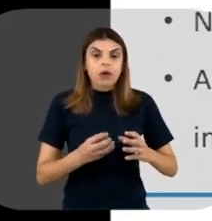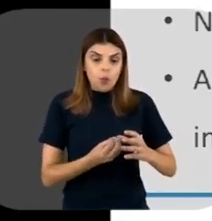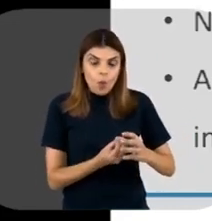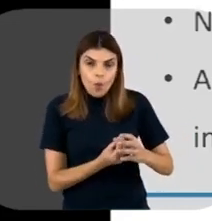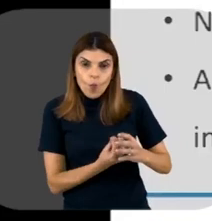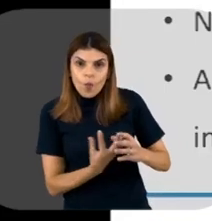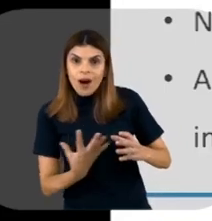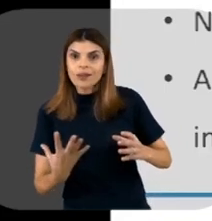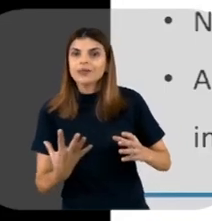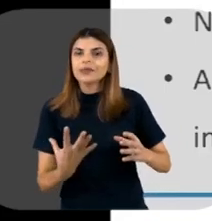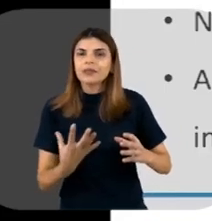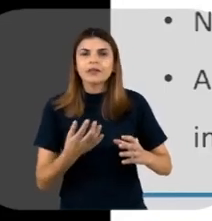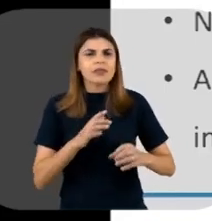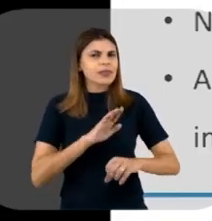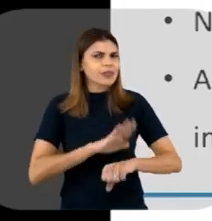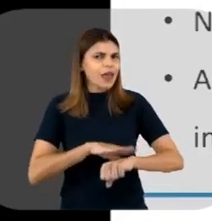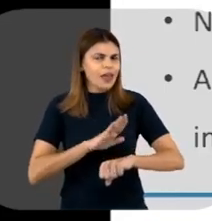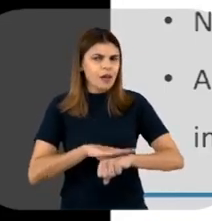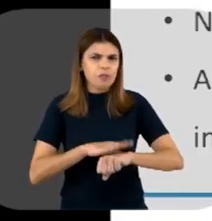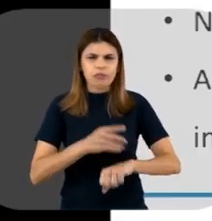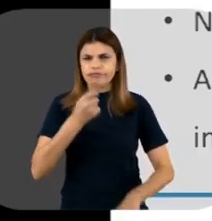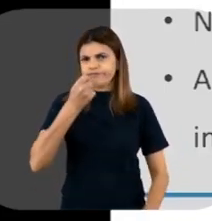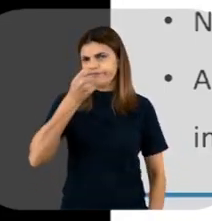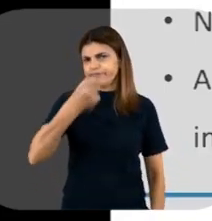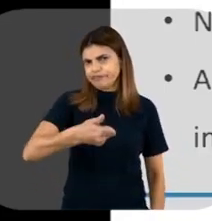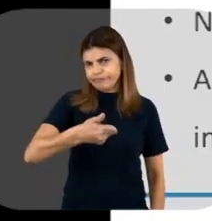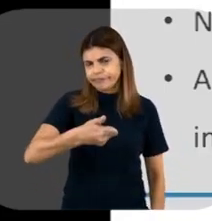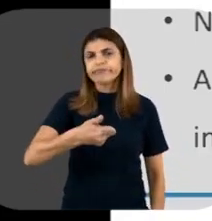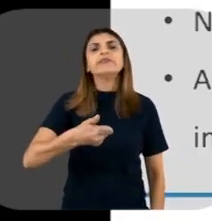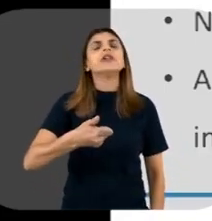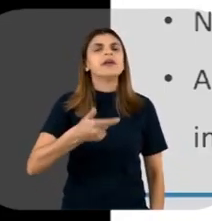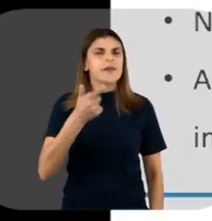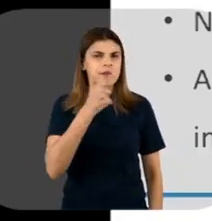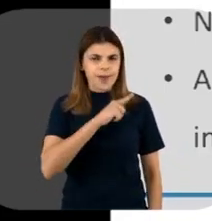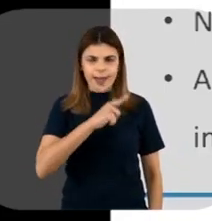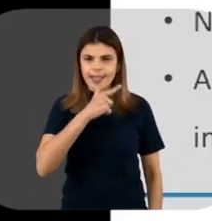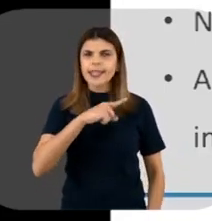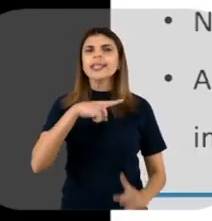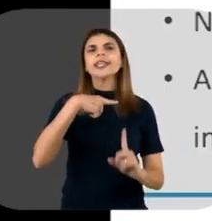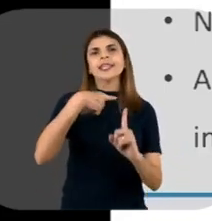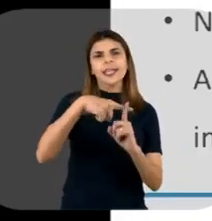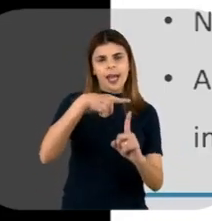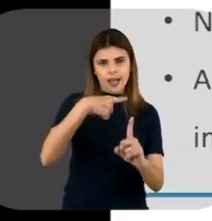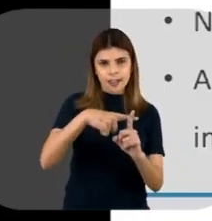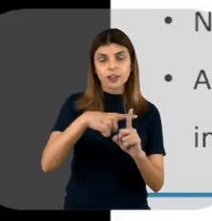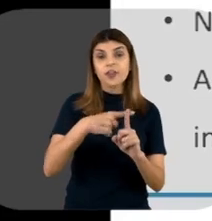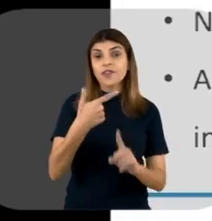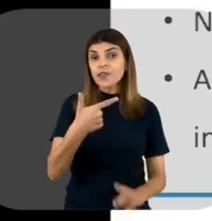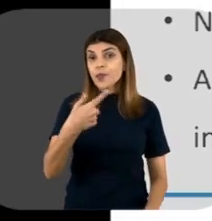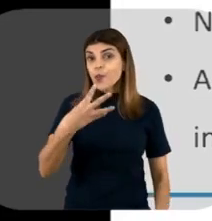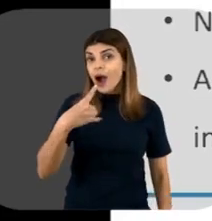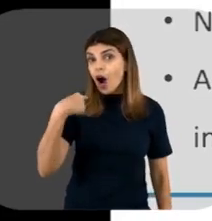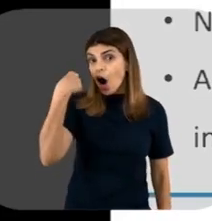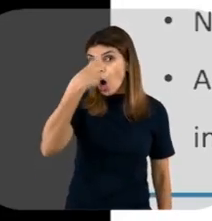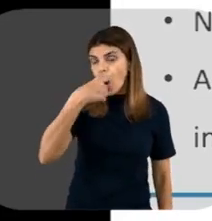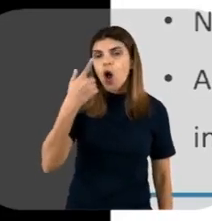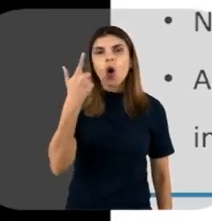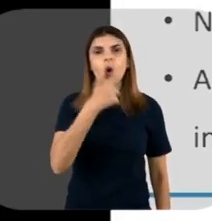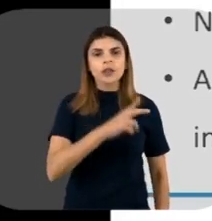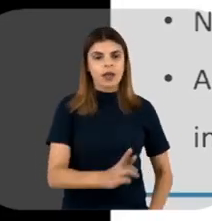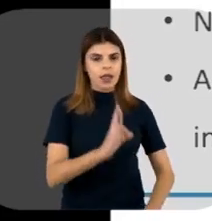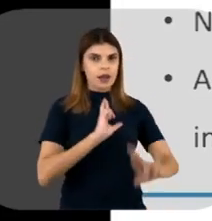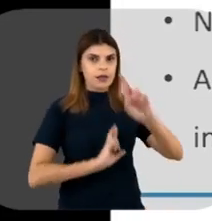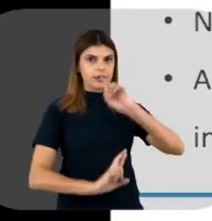rendimento em pouquíssimo tempo. Então, essa é uma grande vantagem, porque em 24 horas você